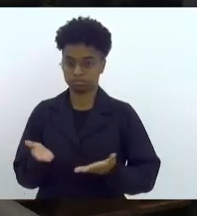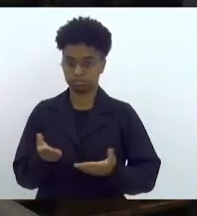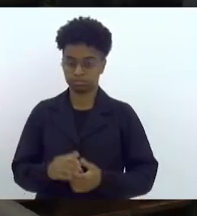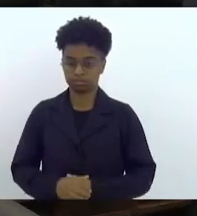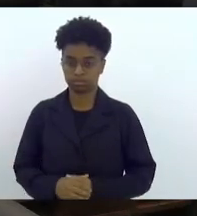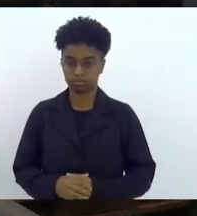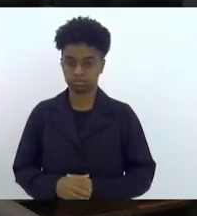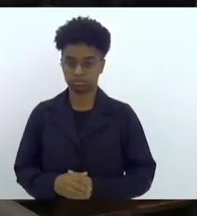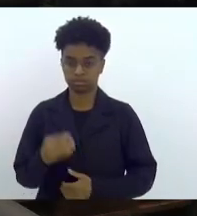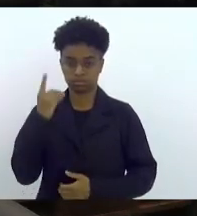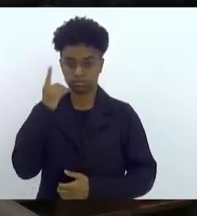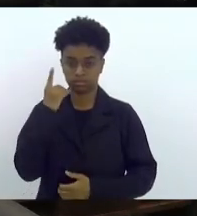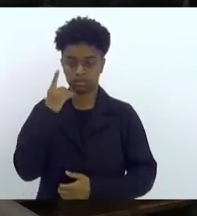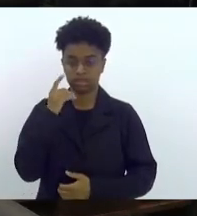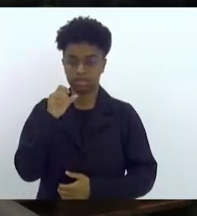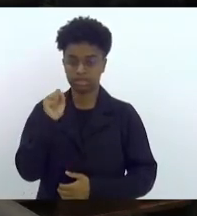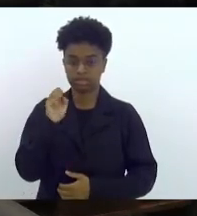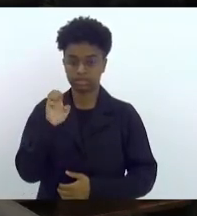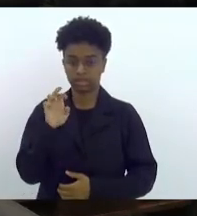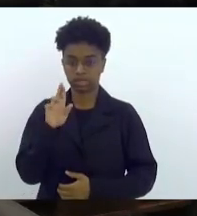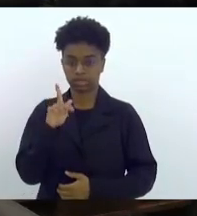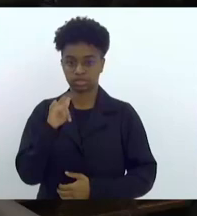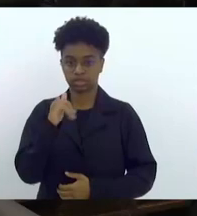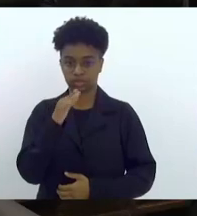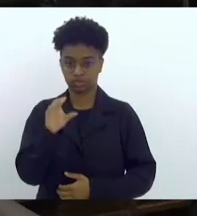Deputado doutor Serginho.